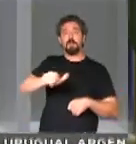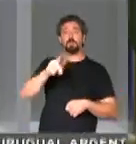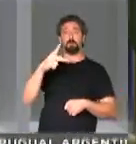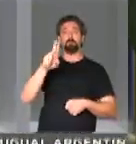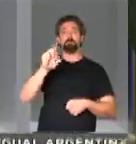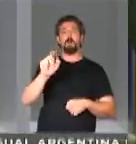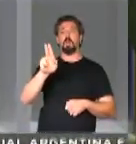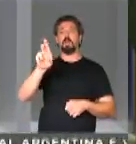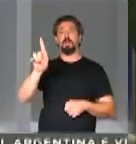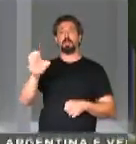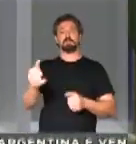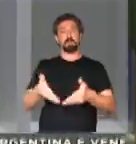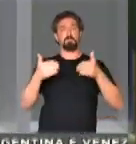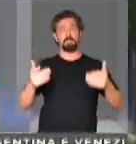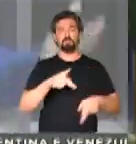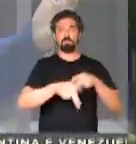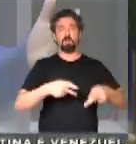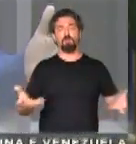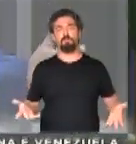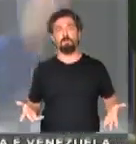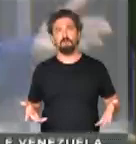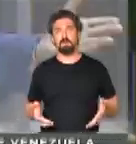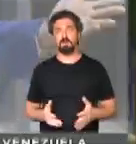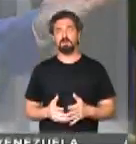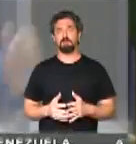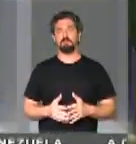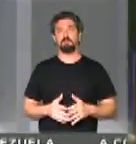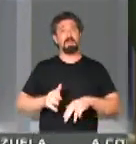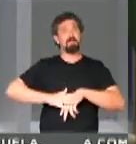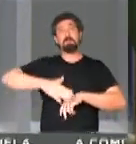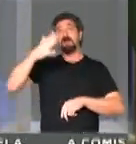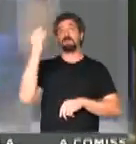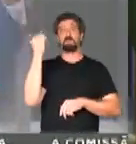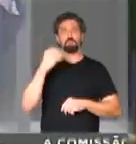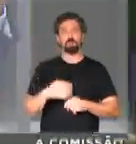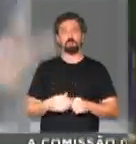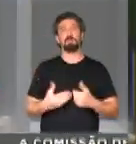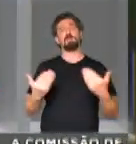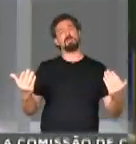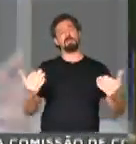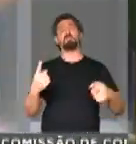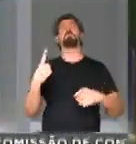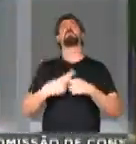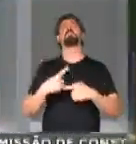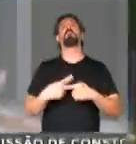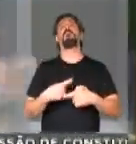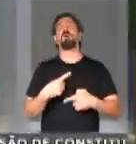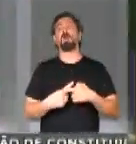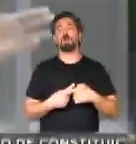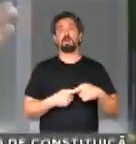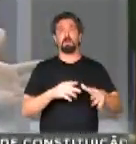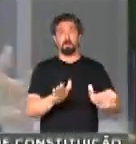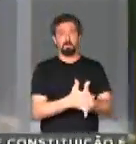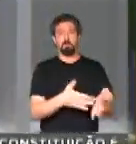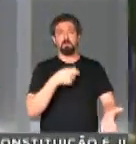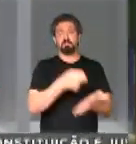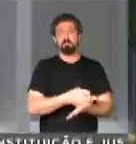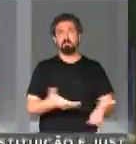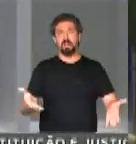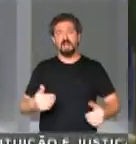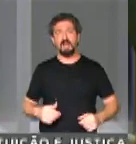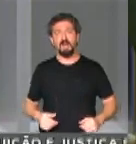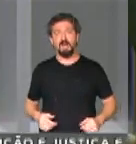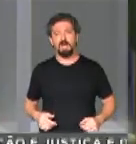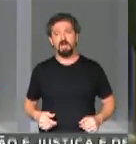Guedes está pedindo para o povo trabalhador. É muito mais. Então, por que que os pobres é que têm que